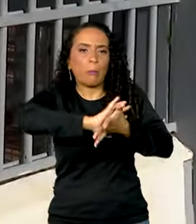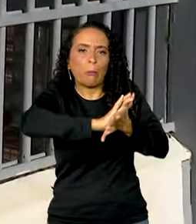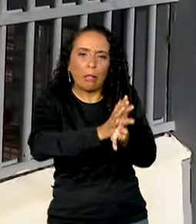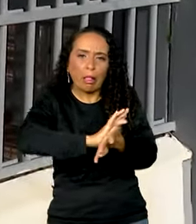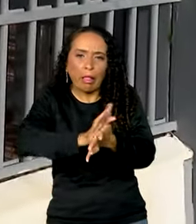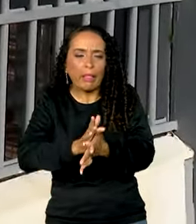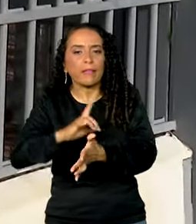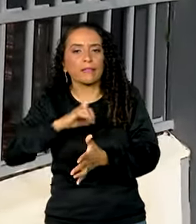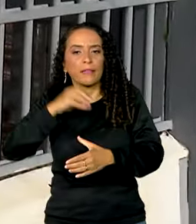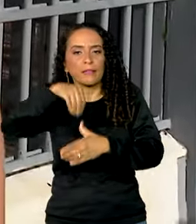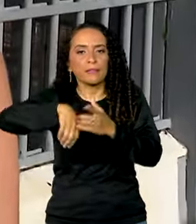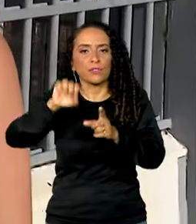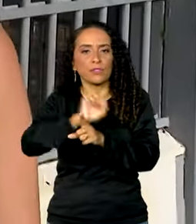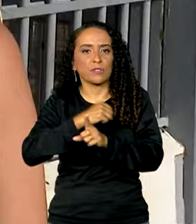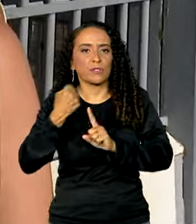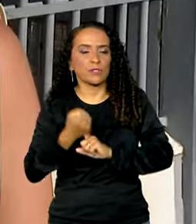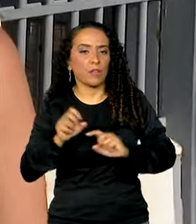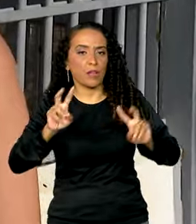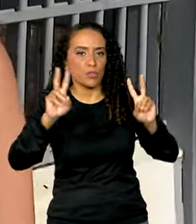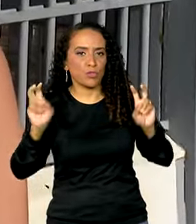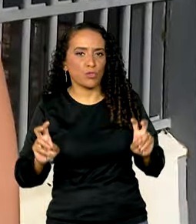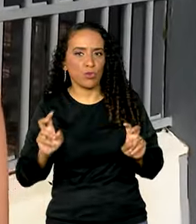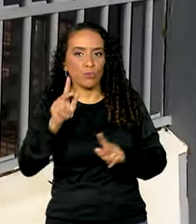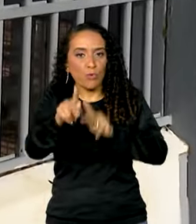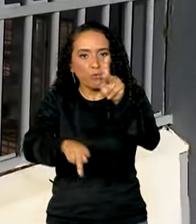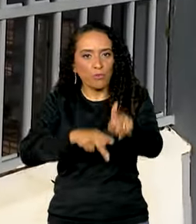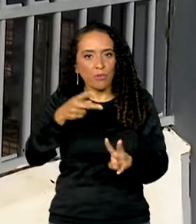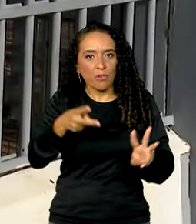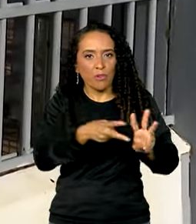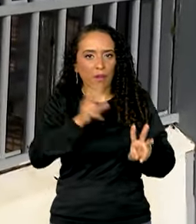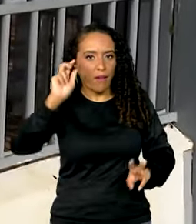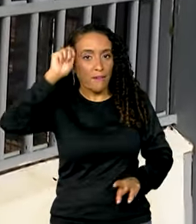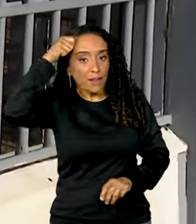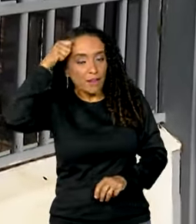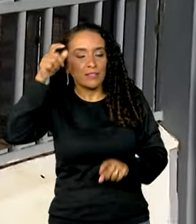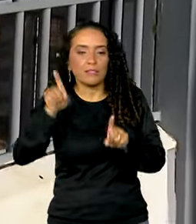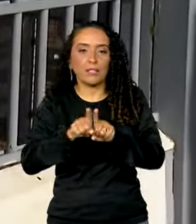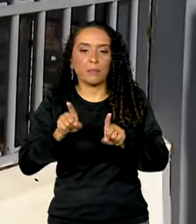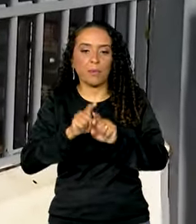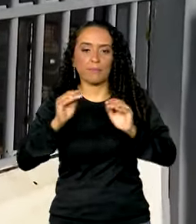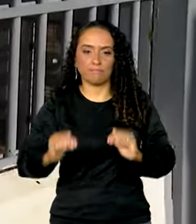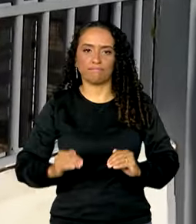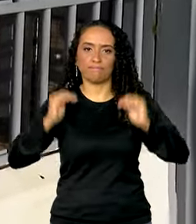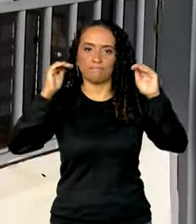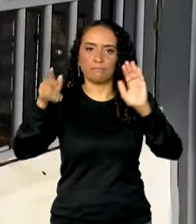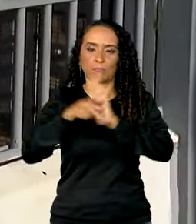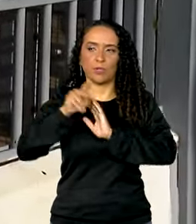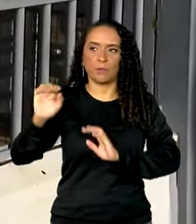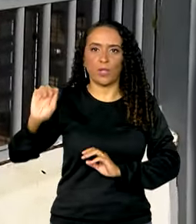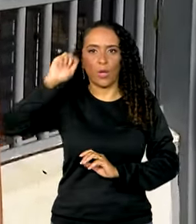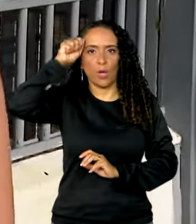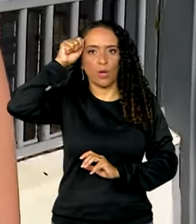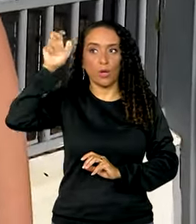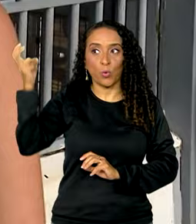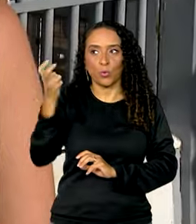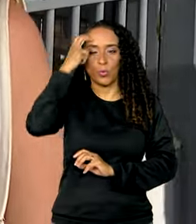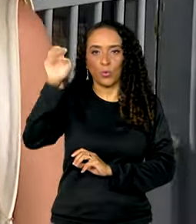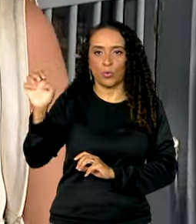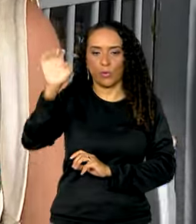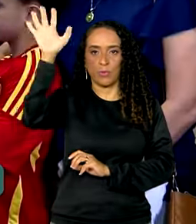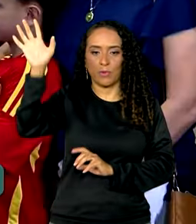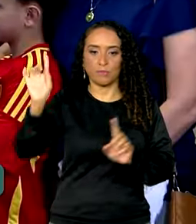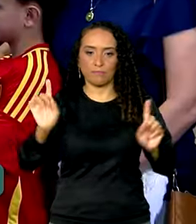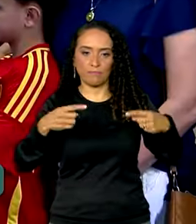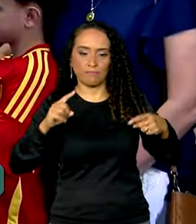tem na sociedade, né, a respeito dos povos africanos e também a supremacia ali da cultura europeia, né, e os